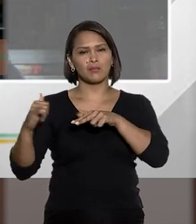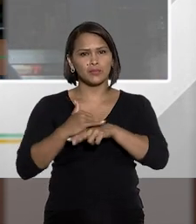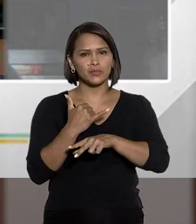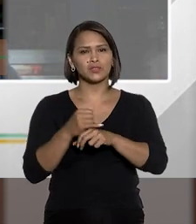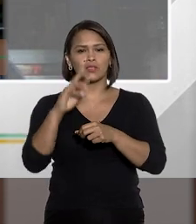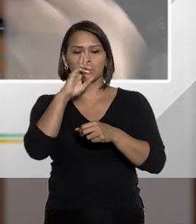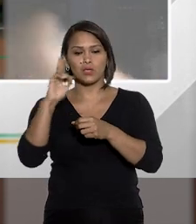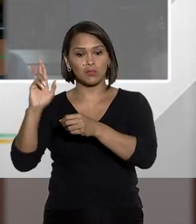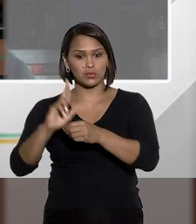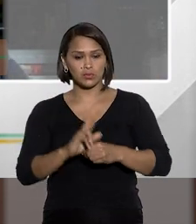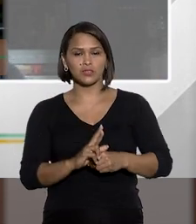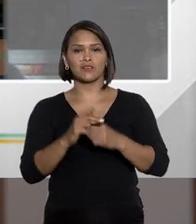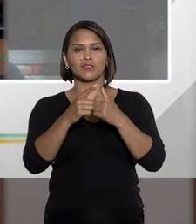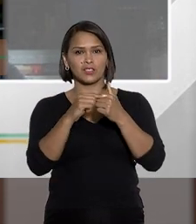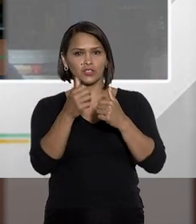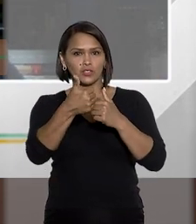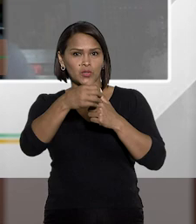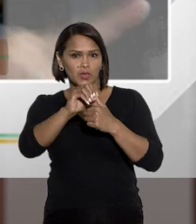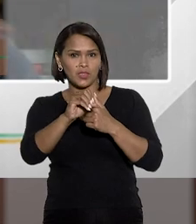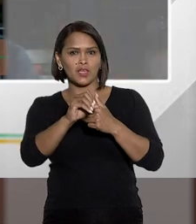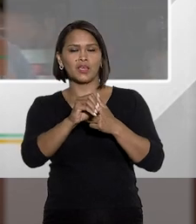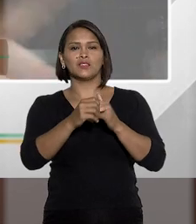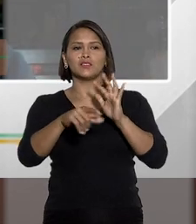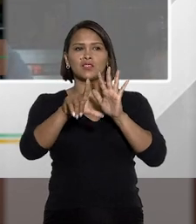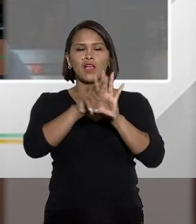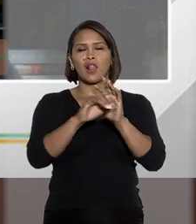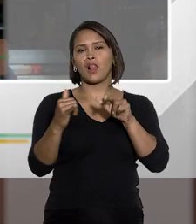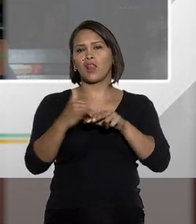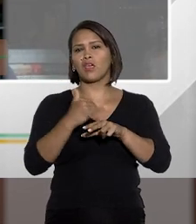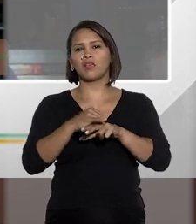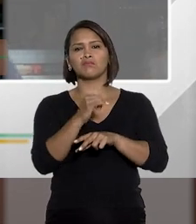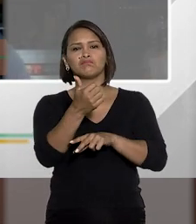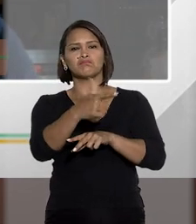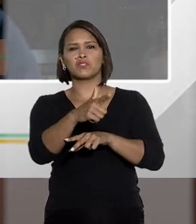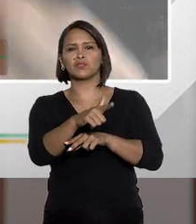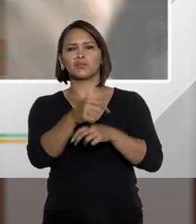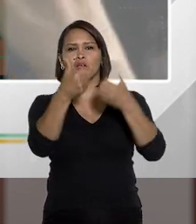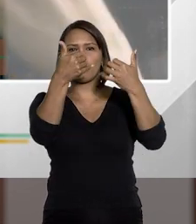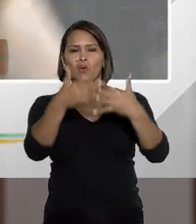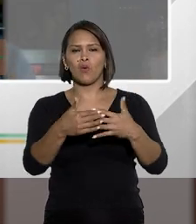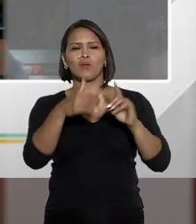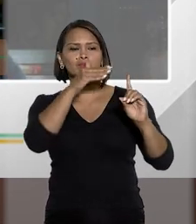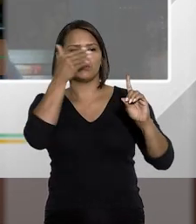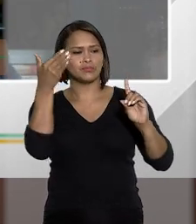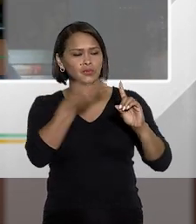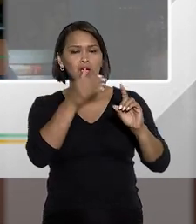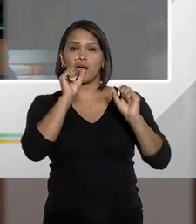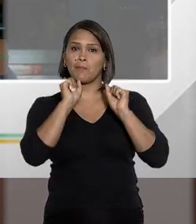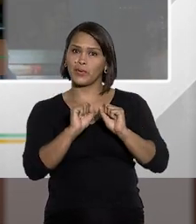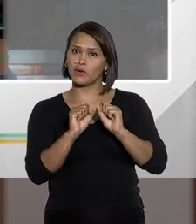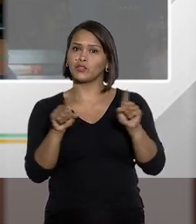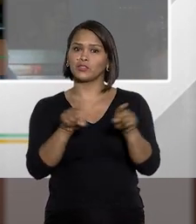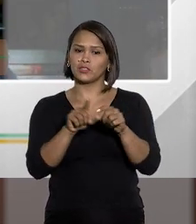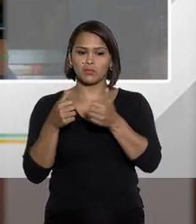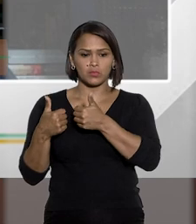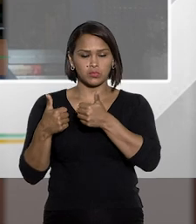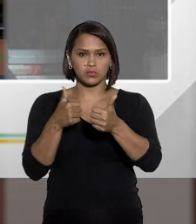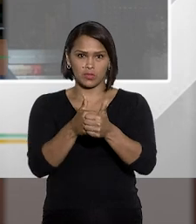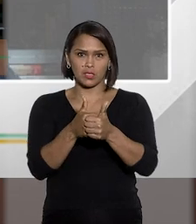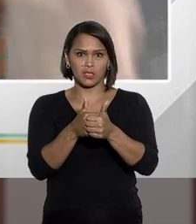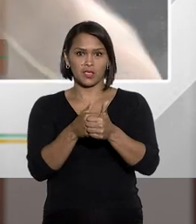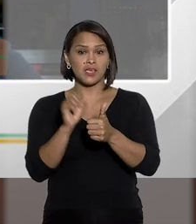e de forma abusiva configura o crime do artigo 10, que não menciona a vítima, o acusado pode ser conduzido